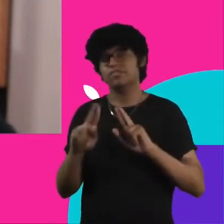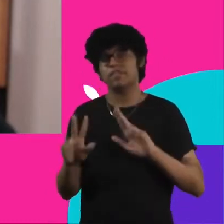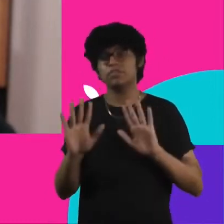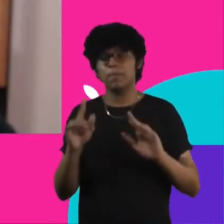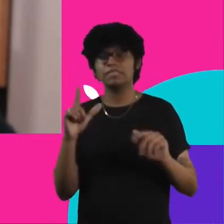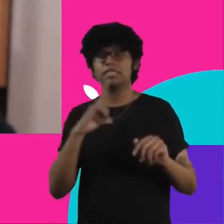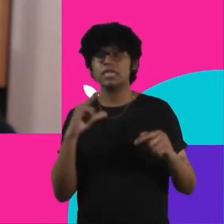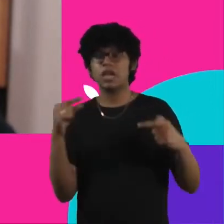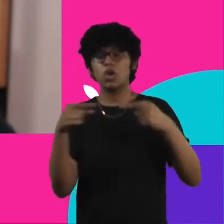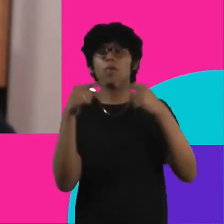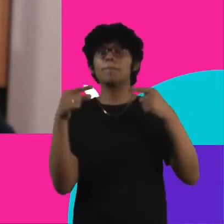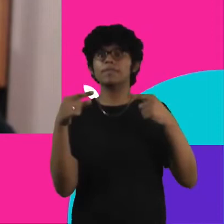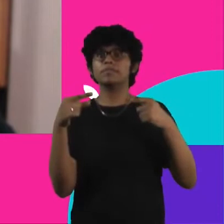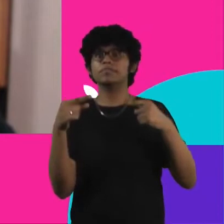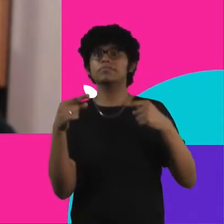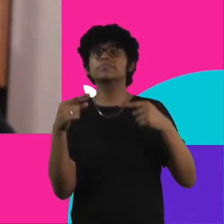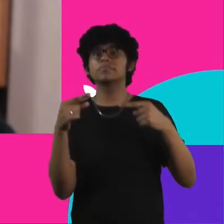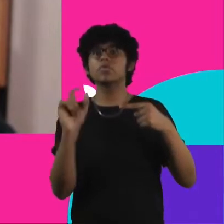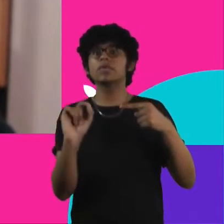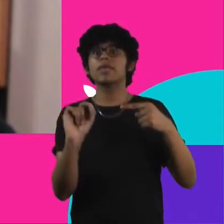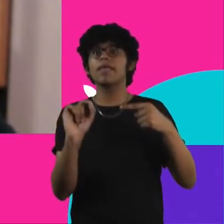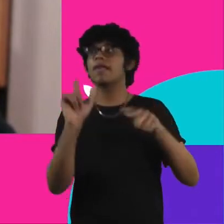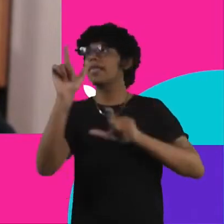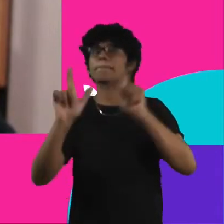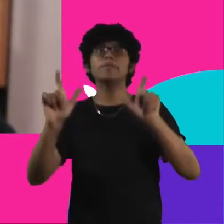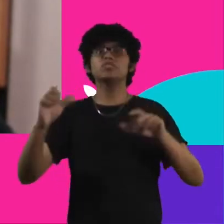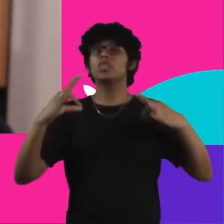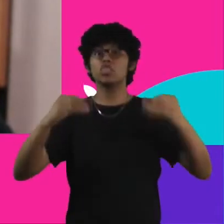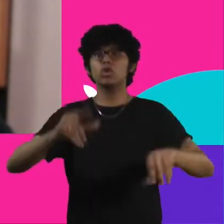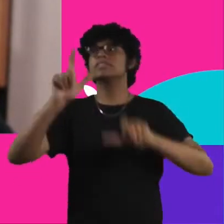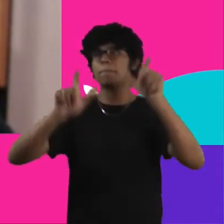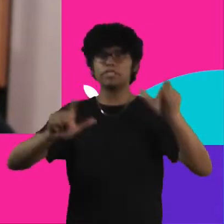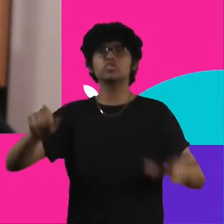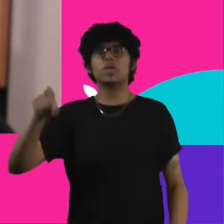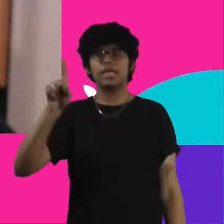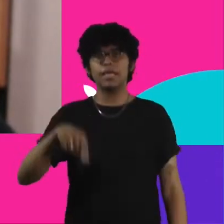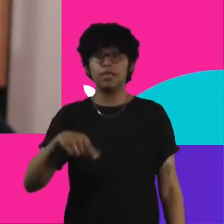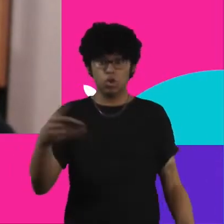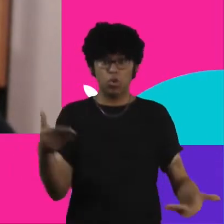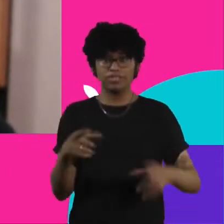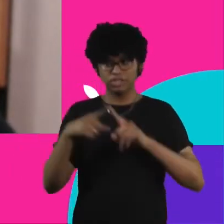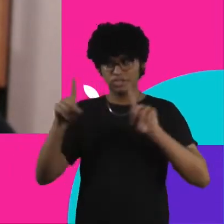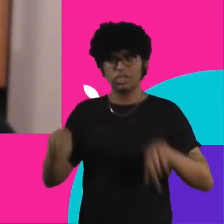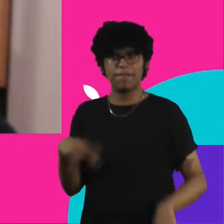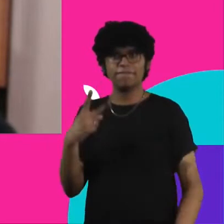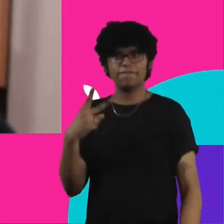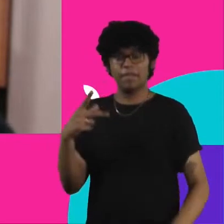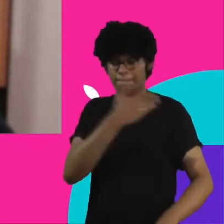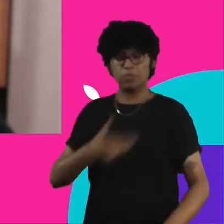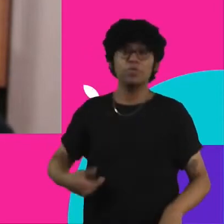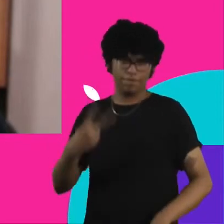que são todas histórias sobre pessoas. E hoje é dia do servidor público, hoje 28 de outubro,